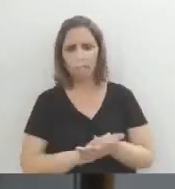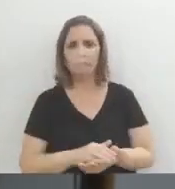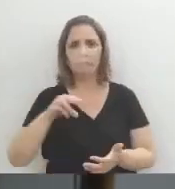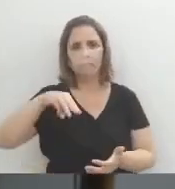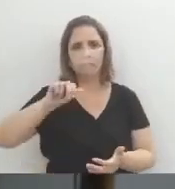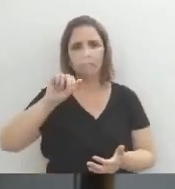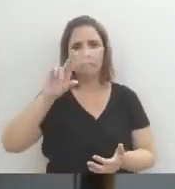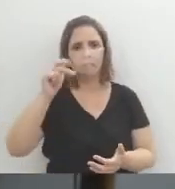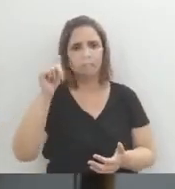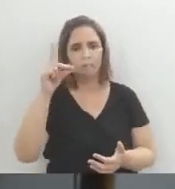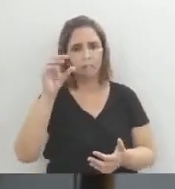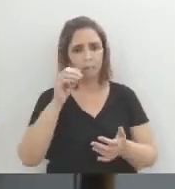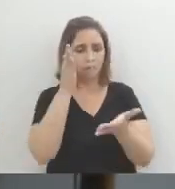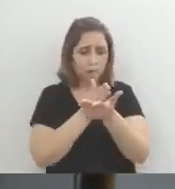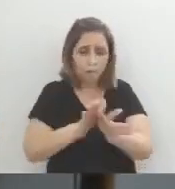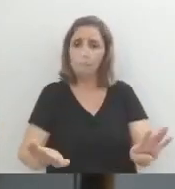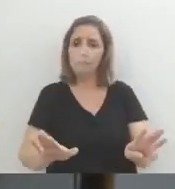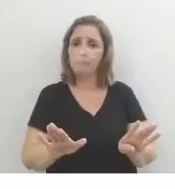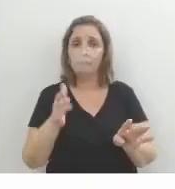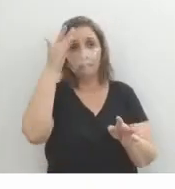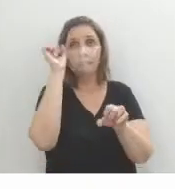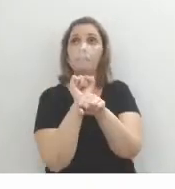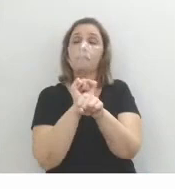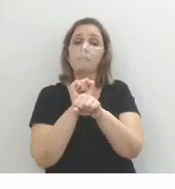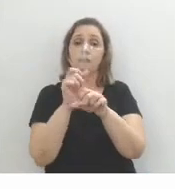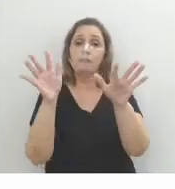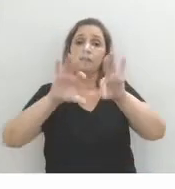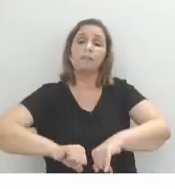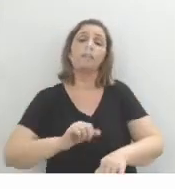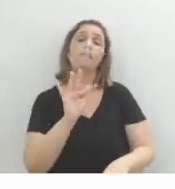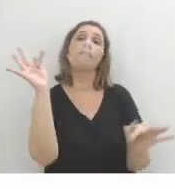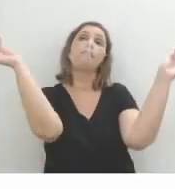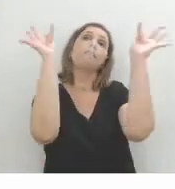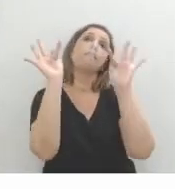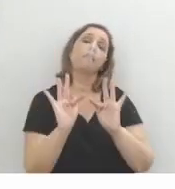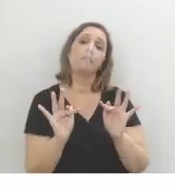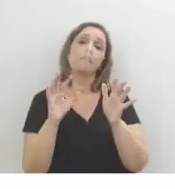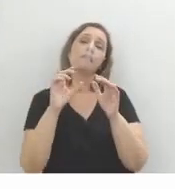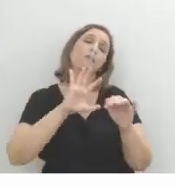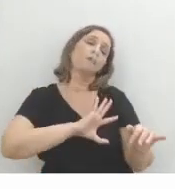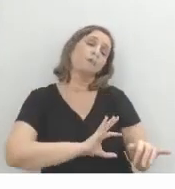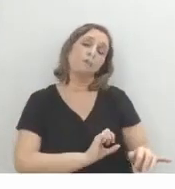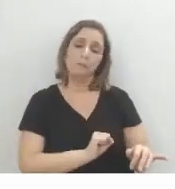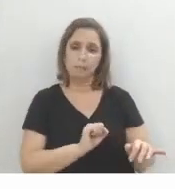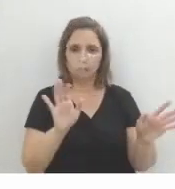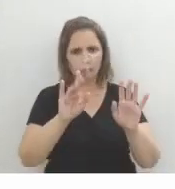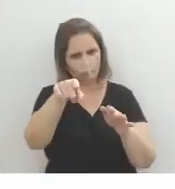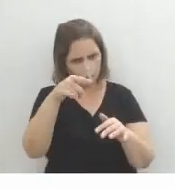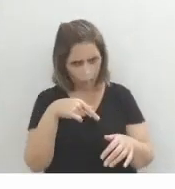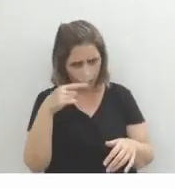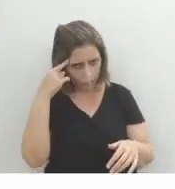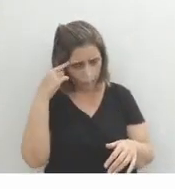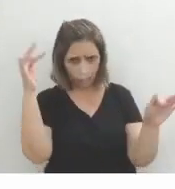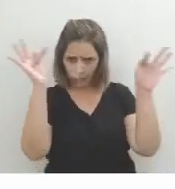vem com a quebra dessa expectativa, né? Se você tá achando que o final vai ser feliz, você está errado,